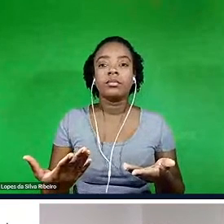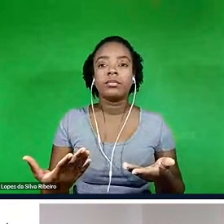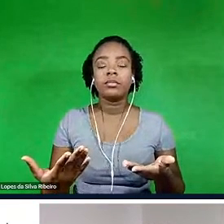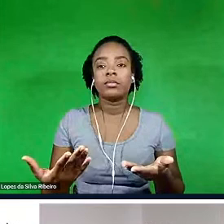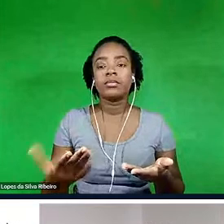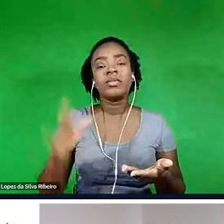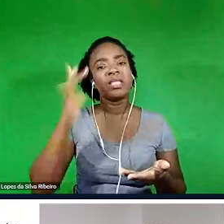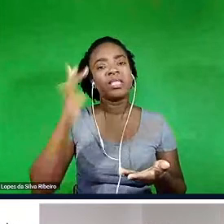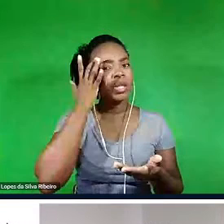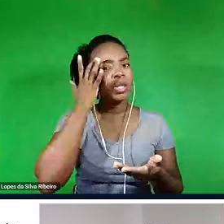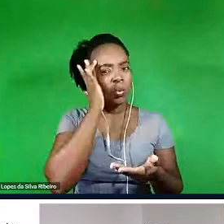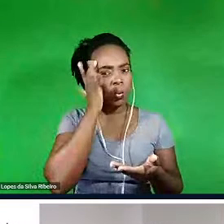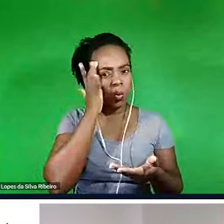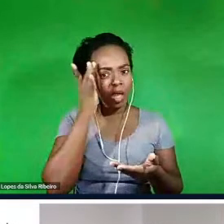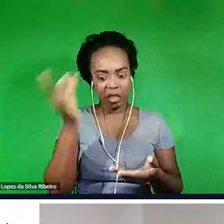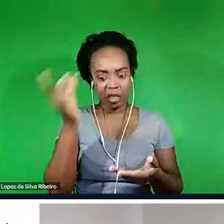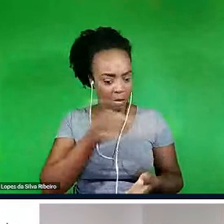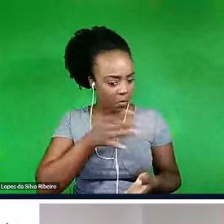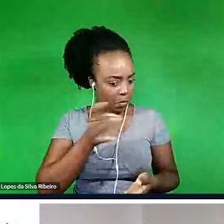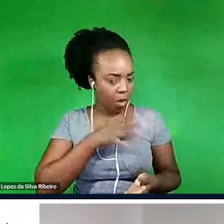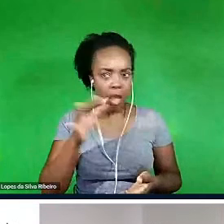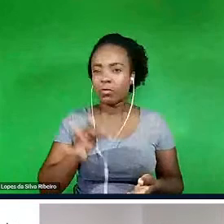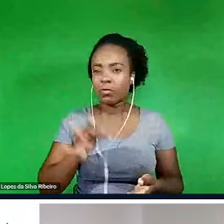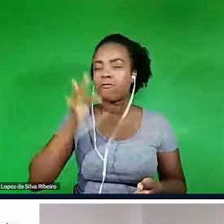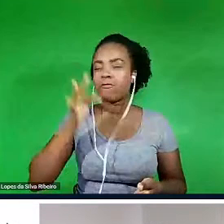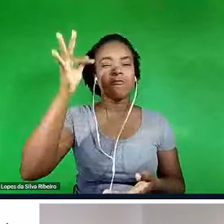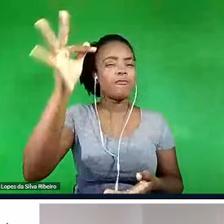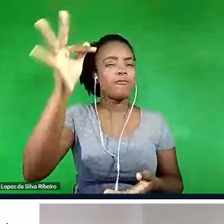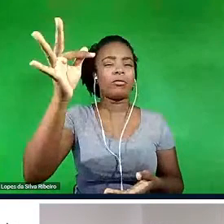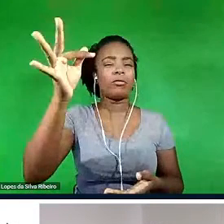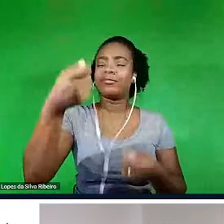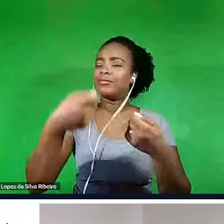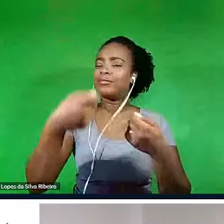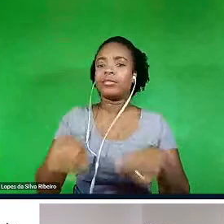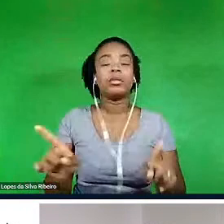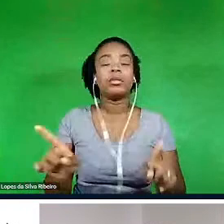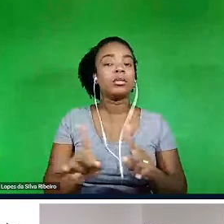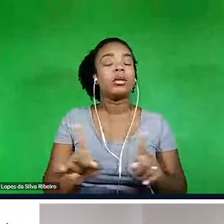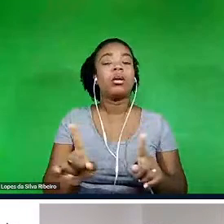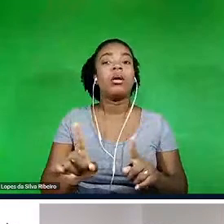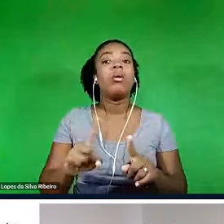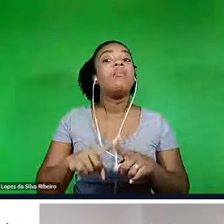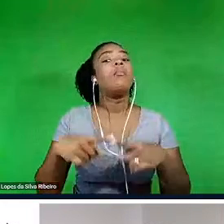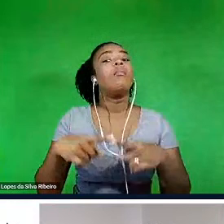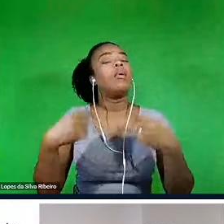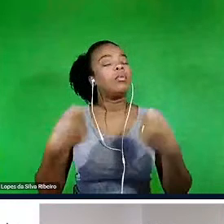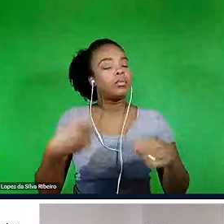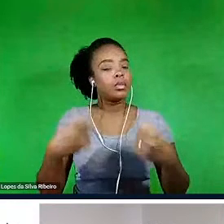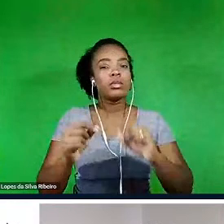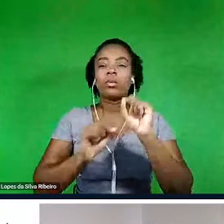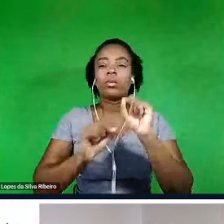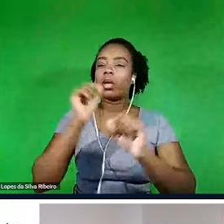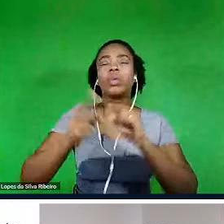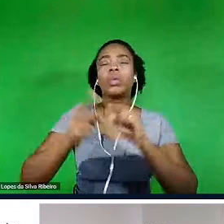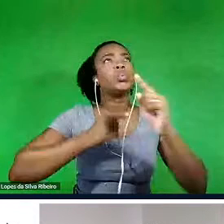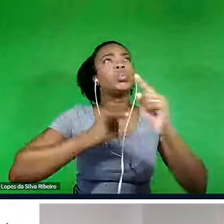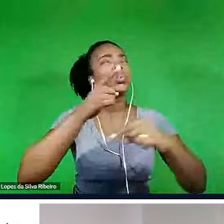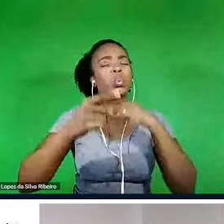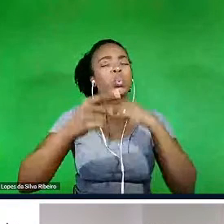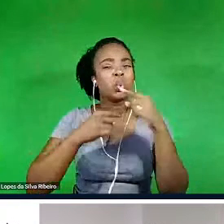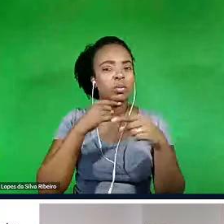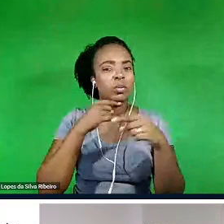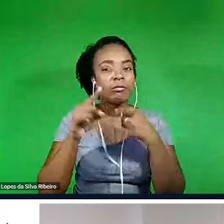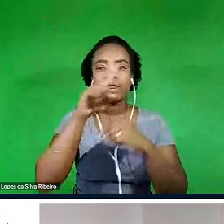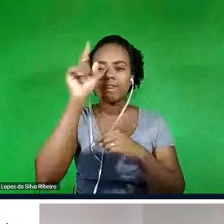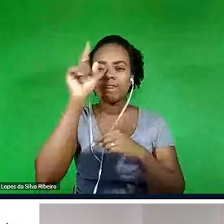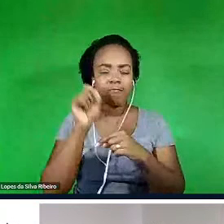é ter medo do futuro, mas, é, tem que, é, haver sim uma dúvida, um questionamento